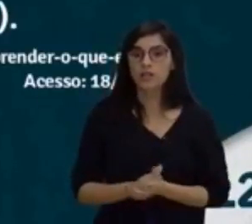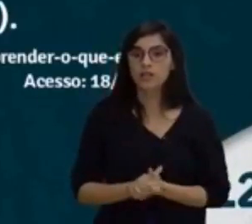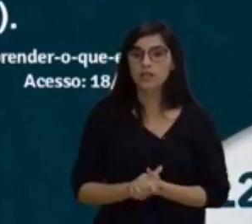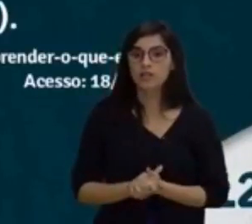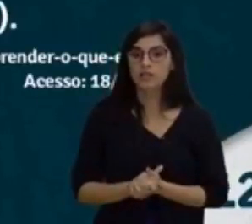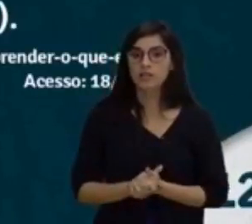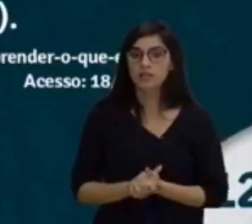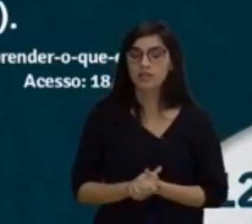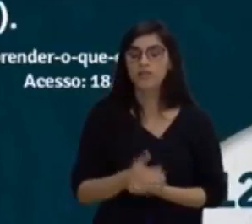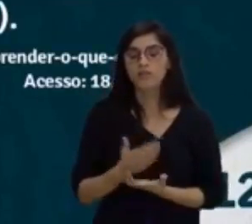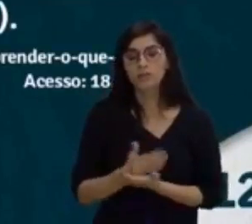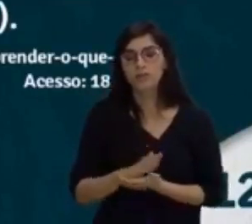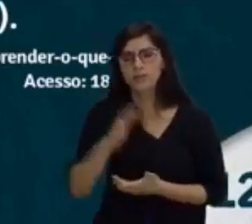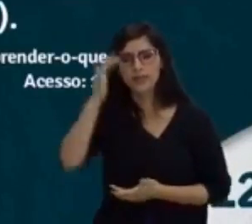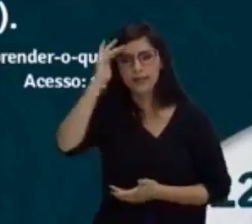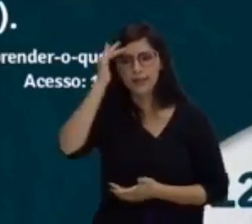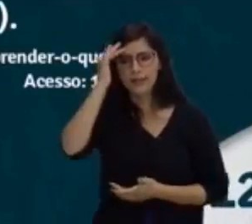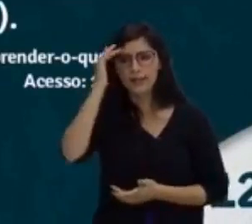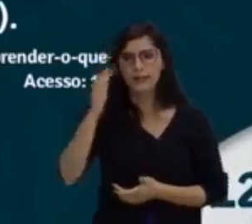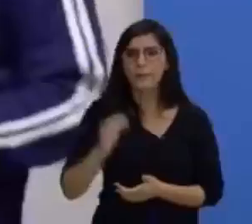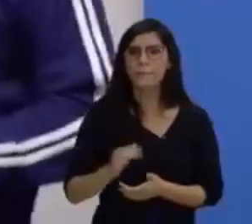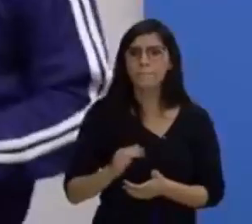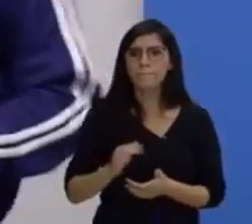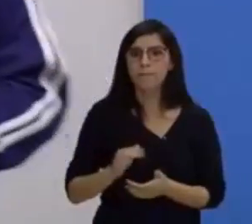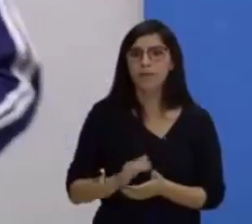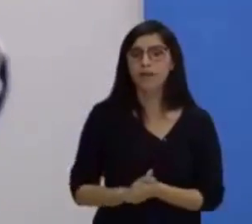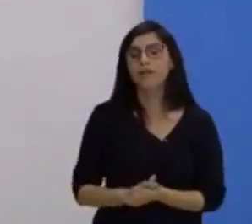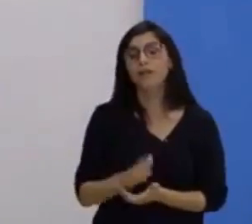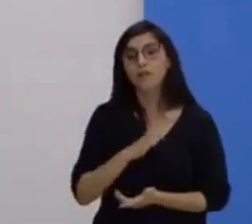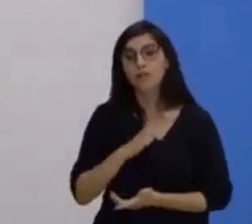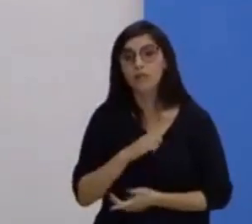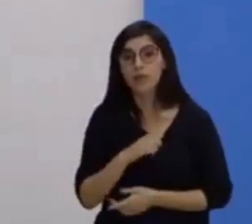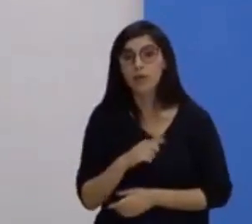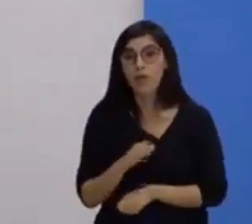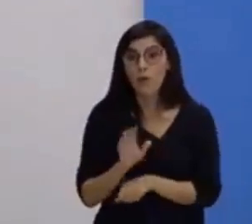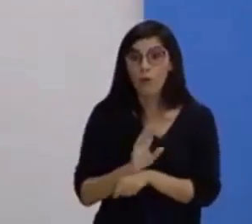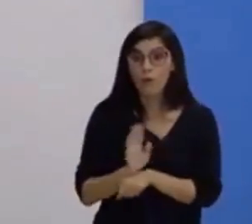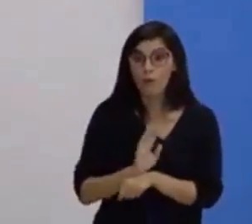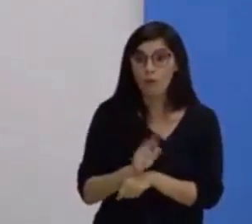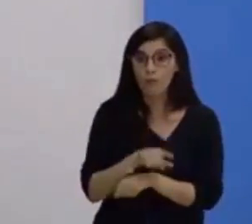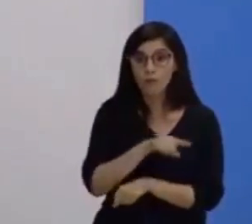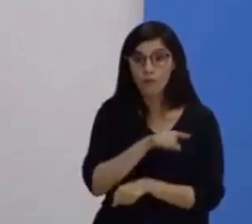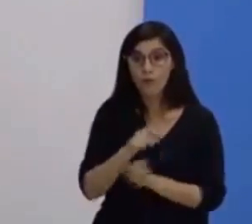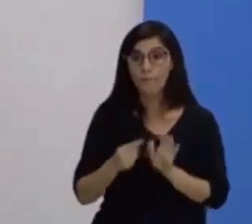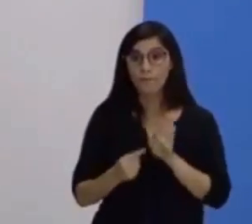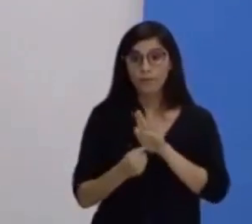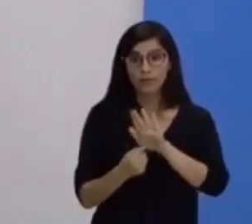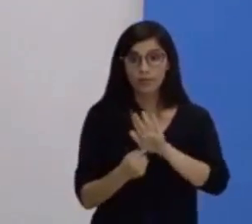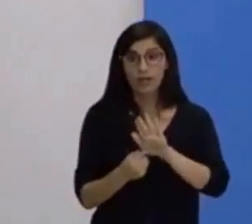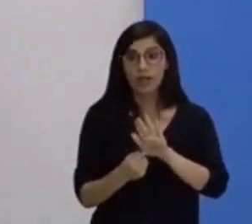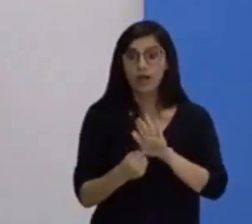começar a entender um pouquinho sobre isso? Eu tenho um vídeo aí para mostrar para você e vamos ver se você começa a se identificar com